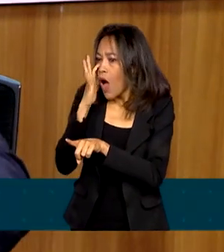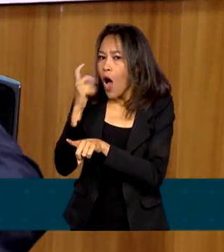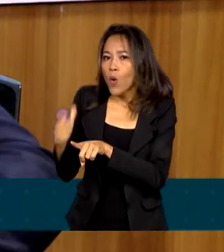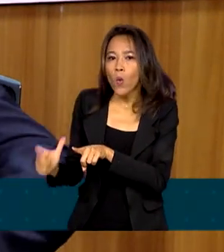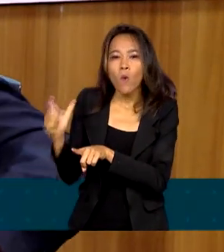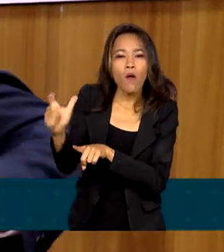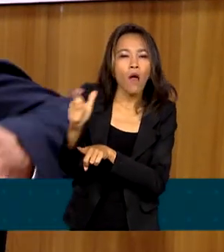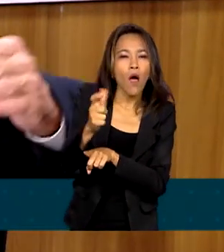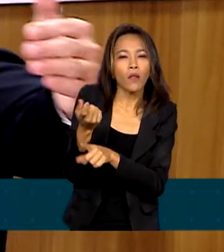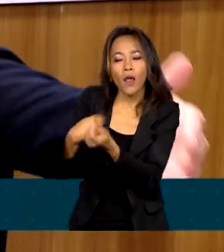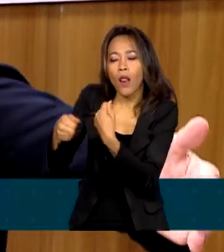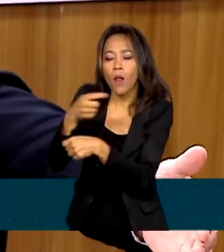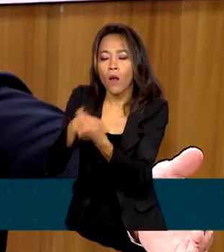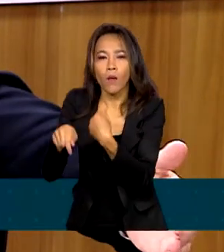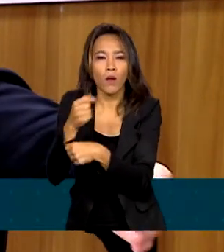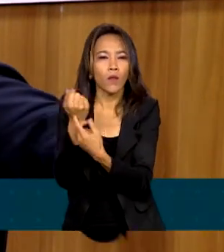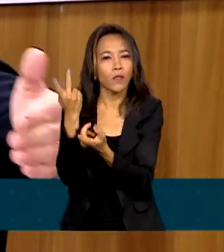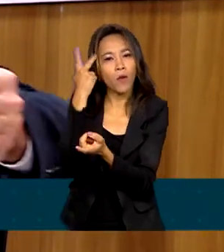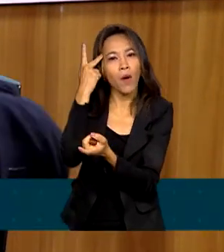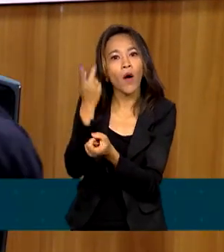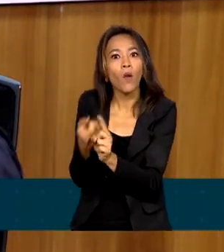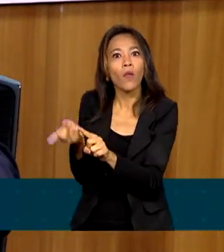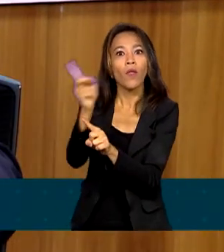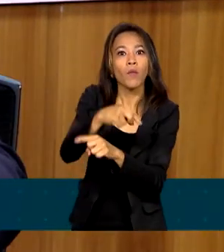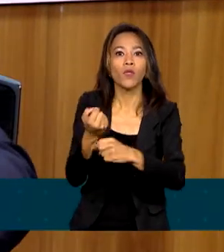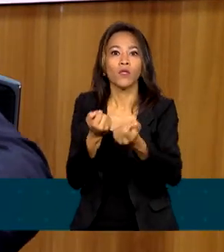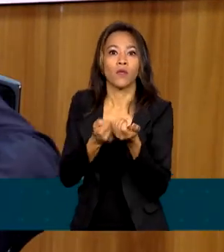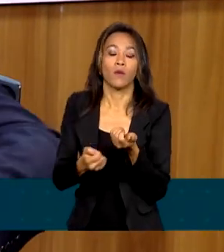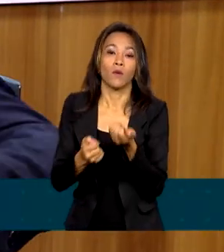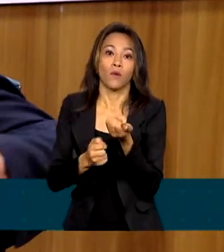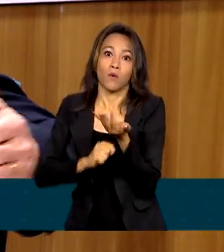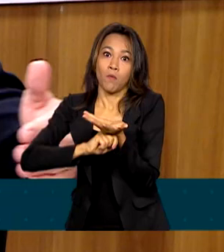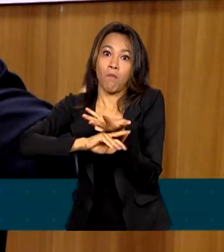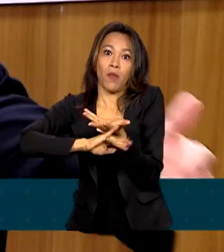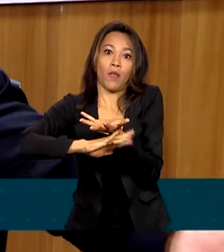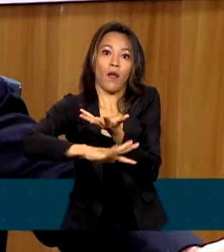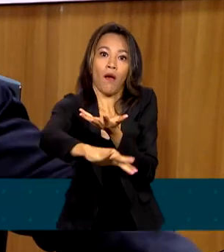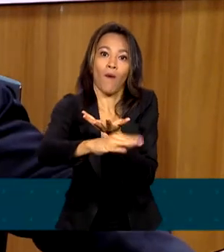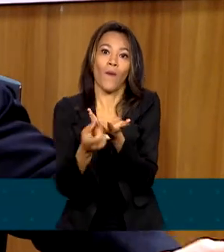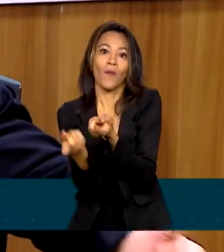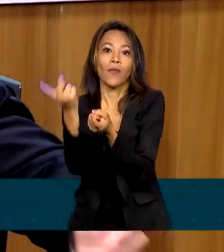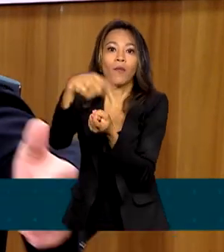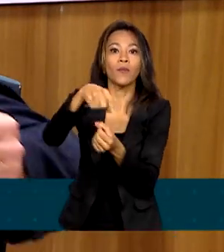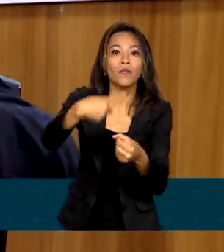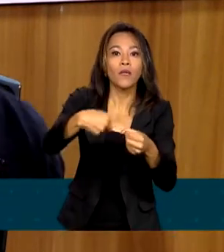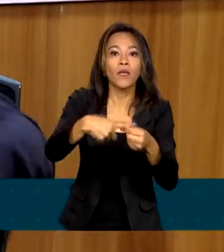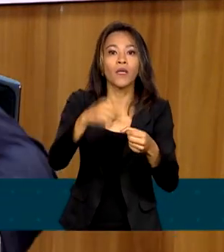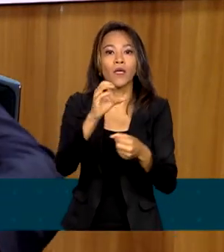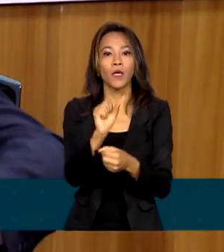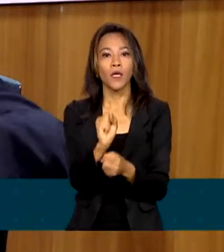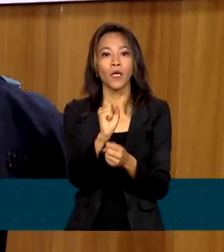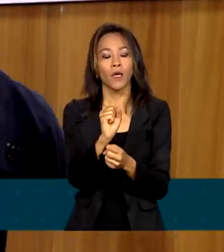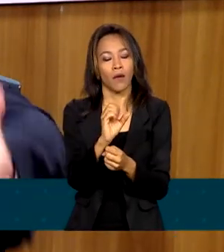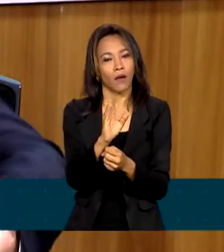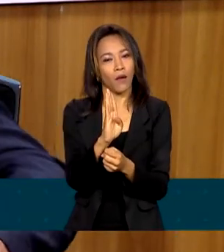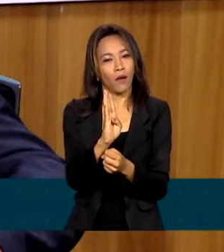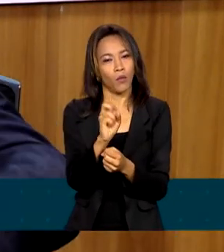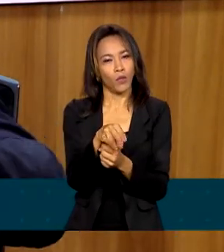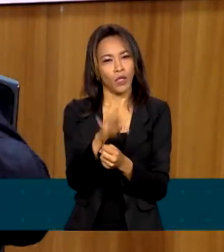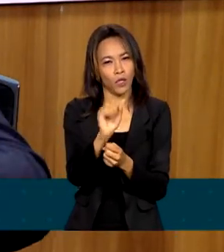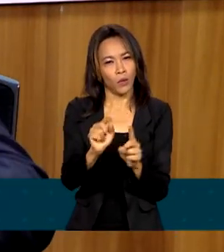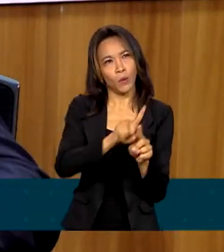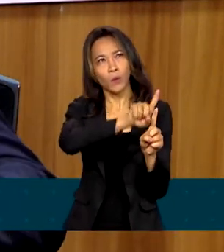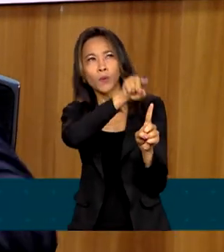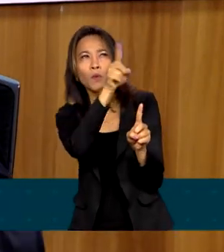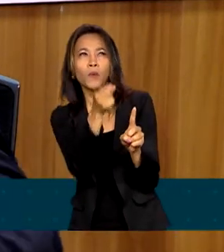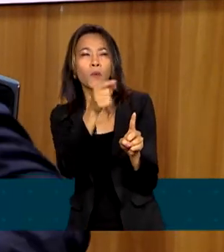o turismo de negócios em São Paulo, mas você tem o Pantanal logo acima, você tem Bonito, você tem Manaus, você tem a Amazônia,